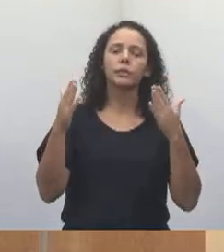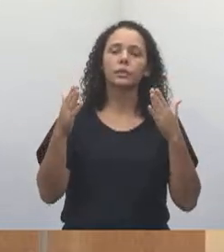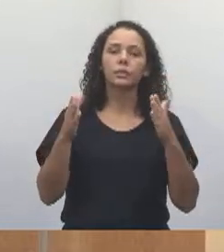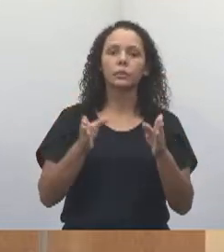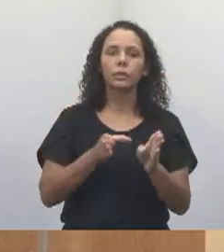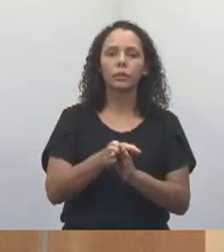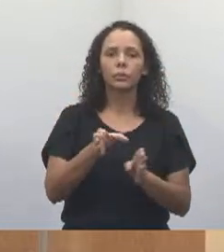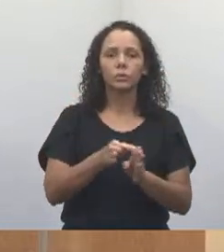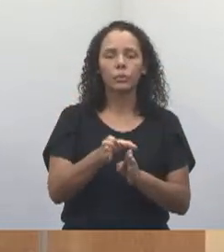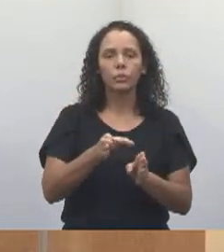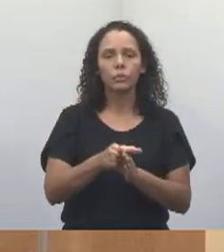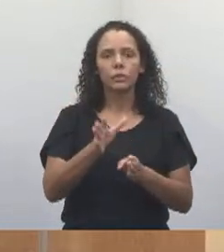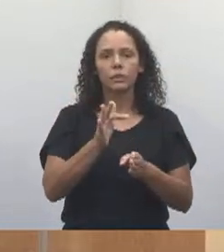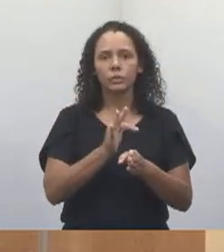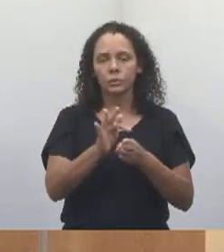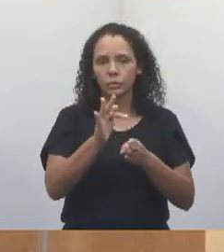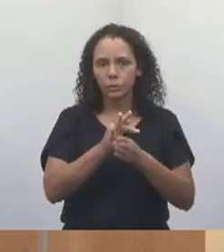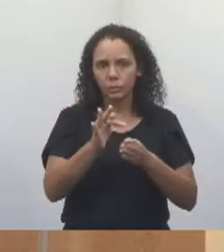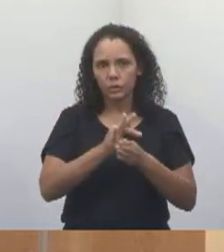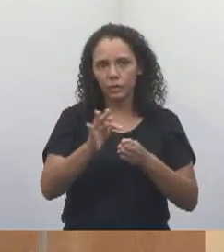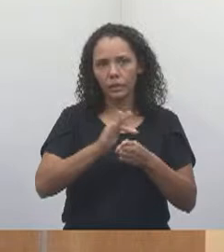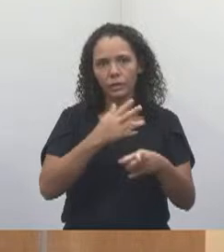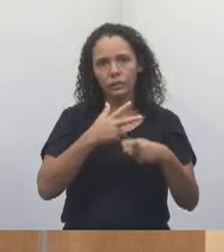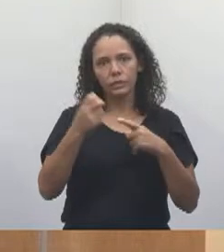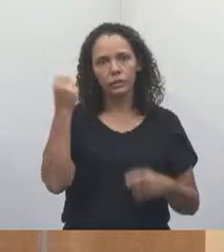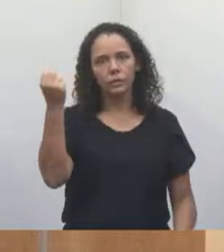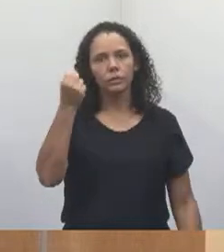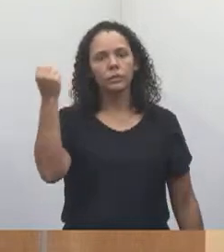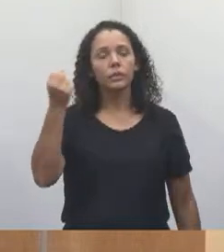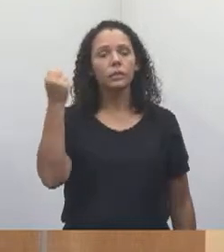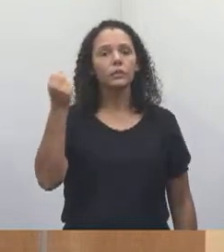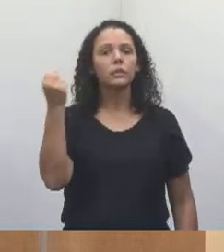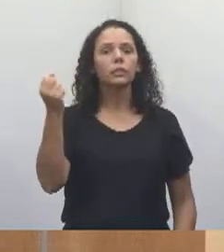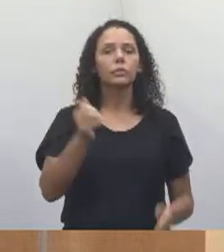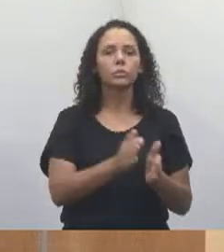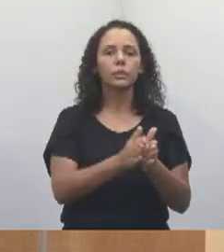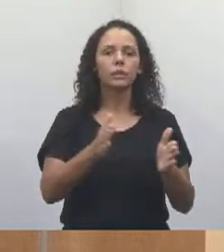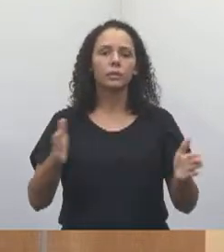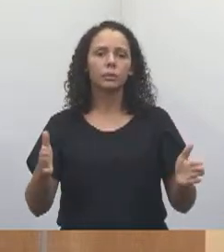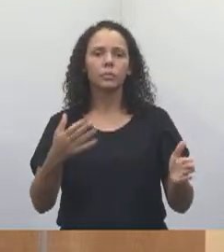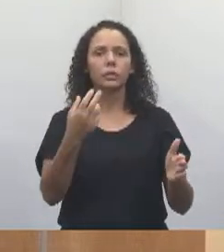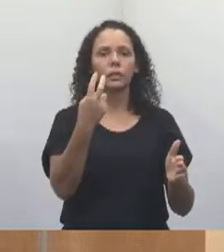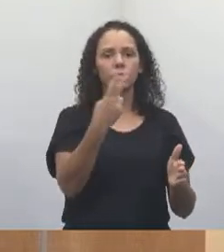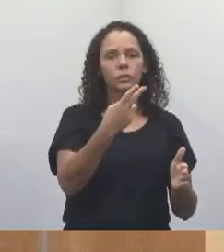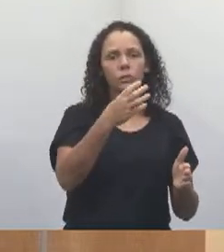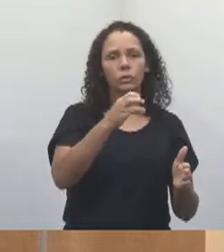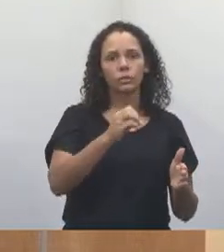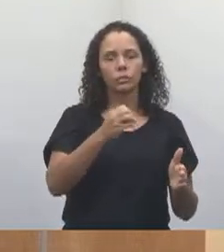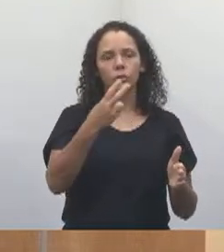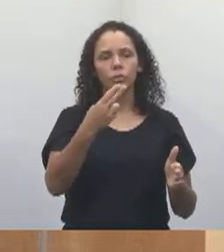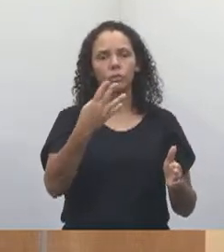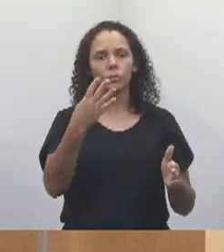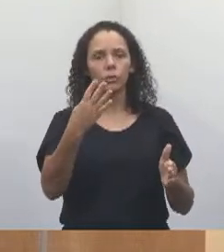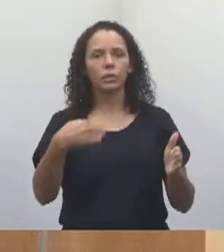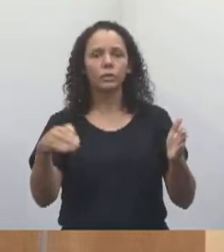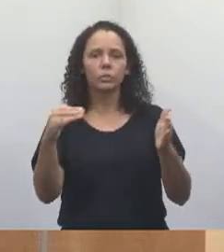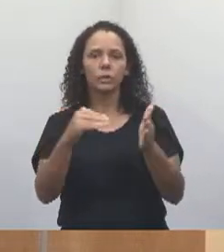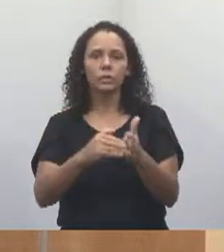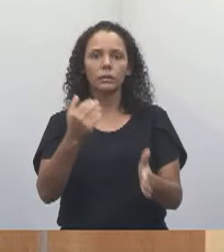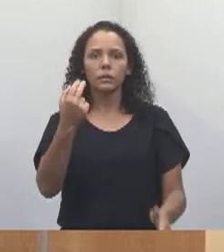conselheiros tutelares eleitos para o quadriênio de 2024 a 2027